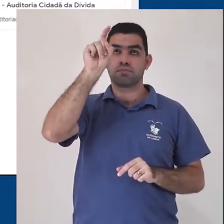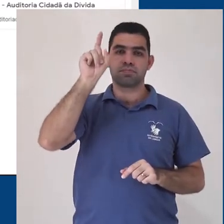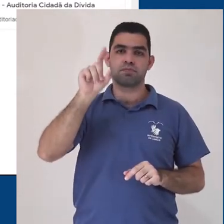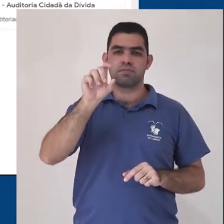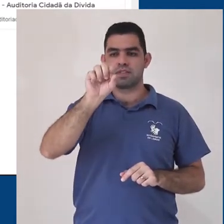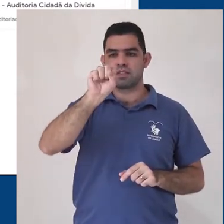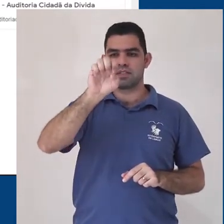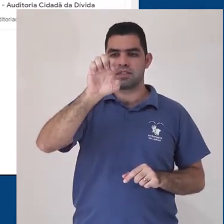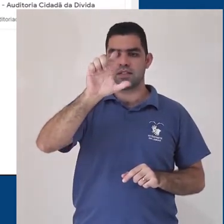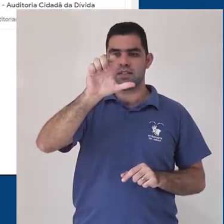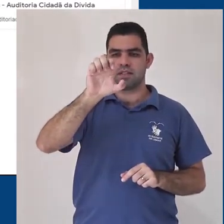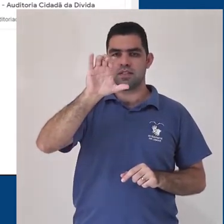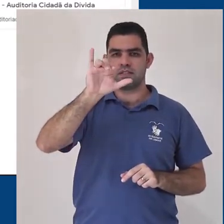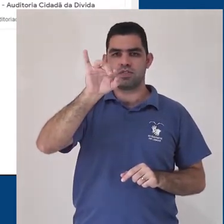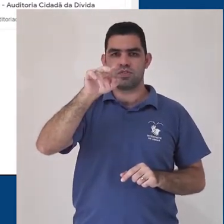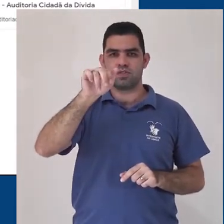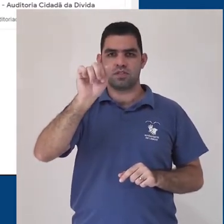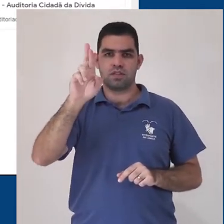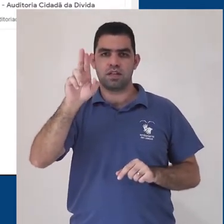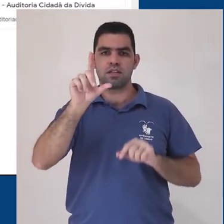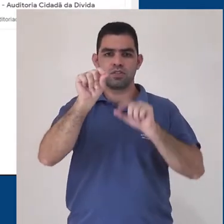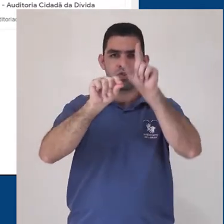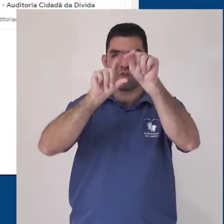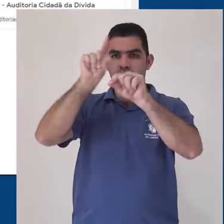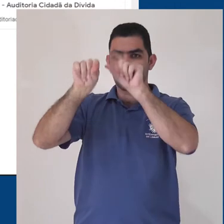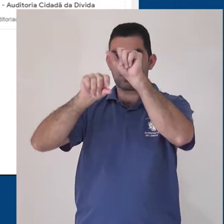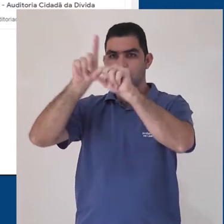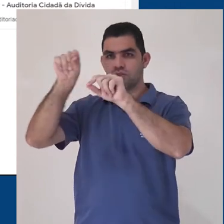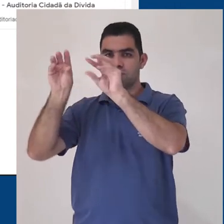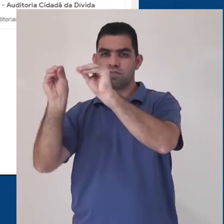Isso nos permite selecionar várias fotos de uma vez.